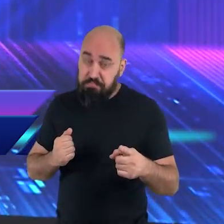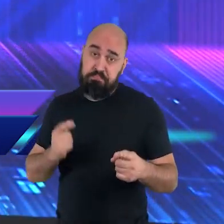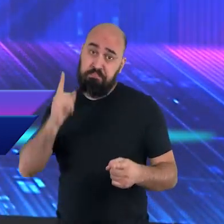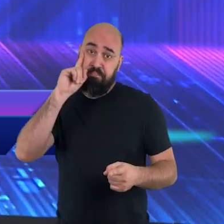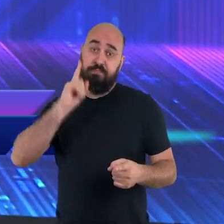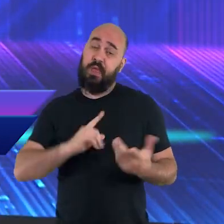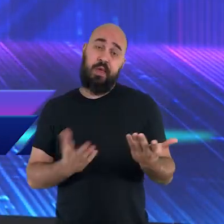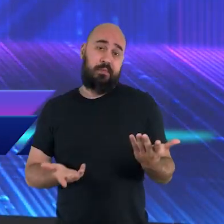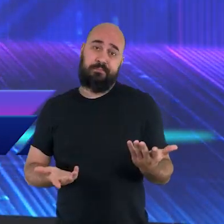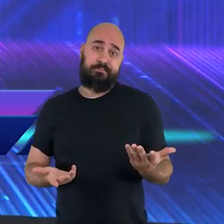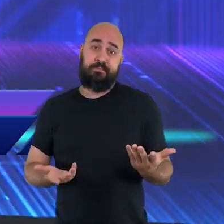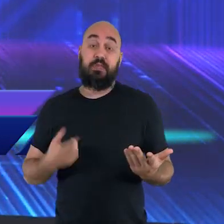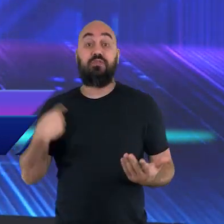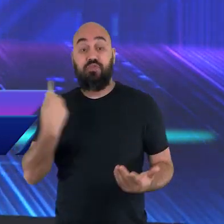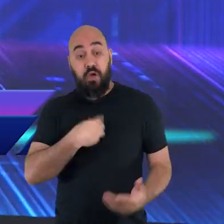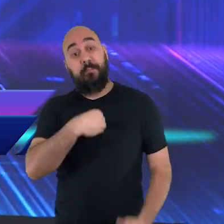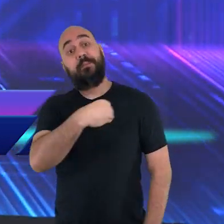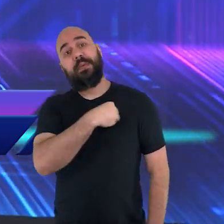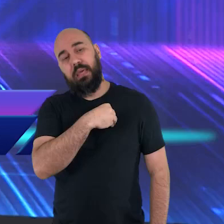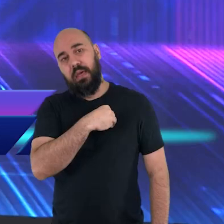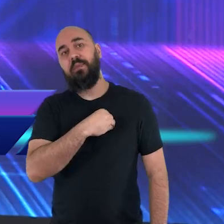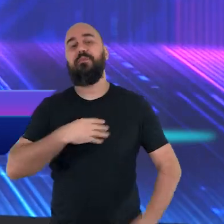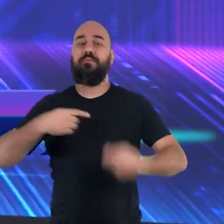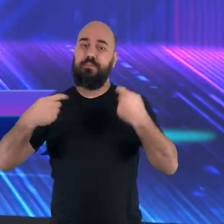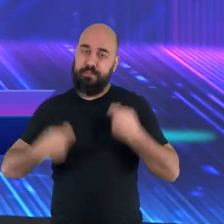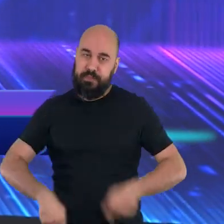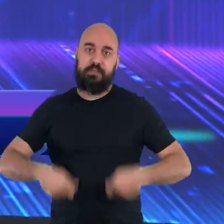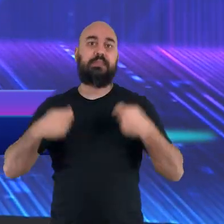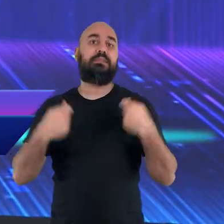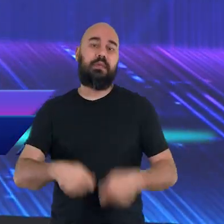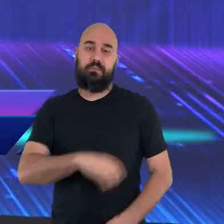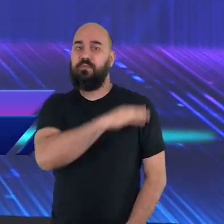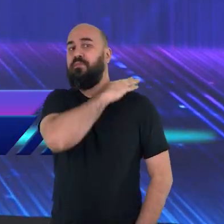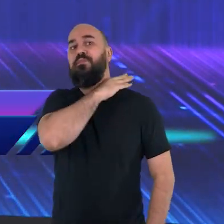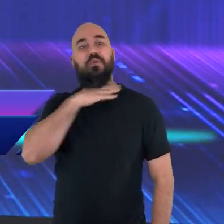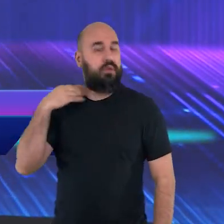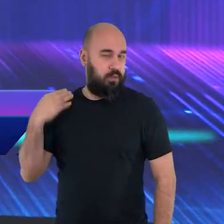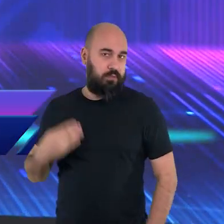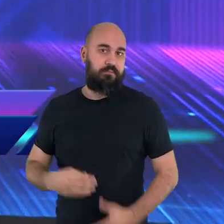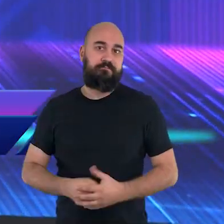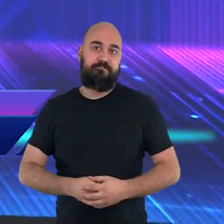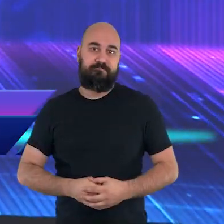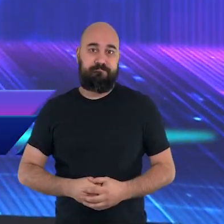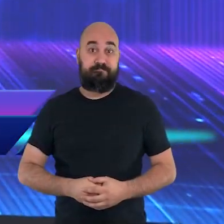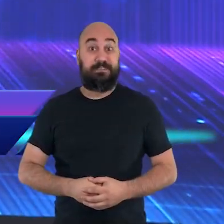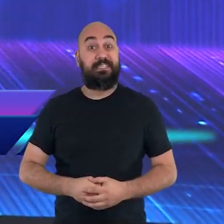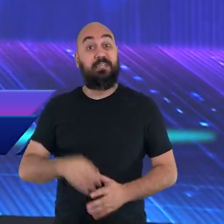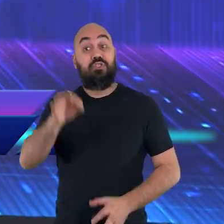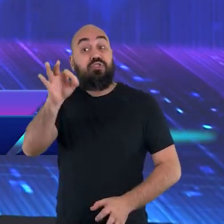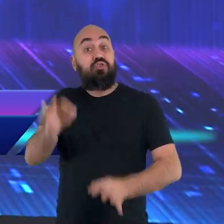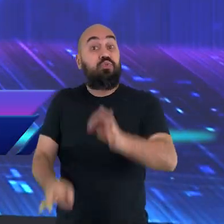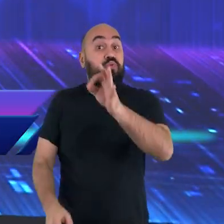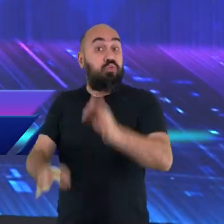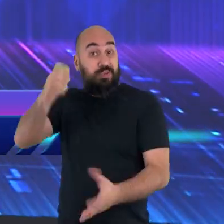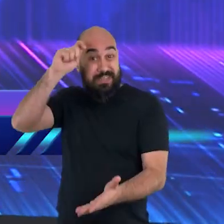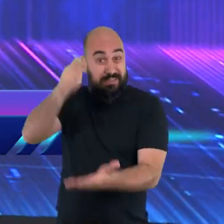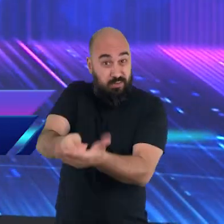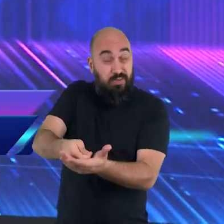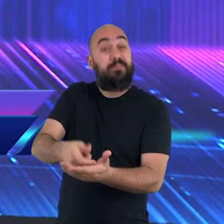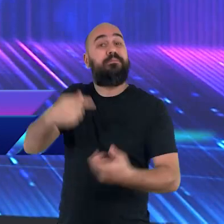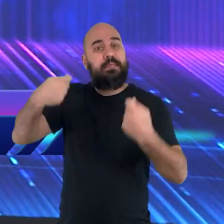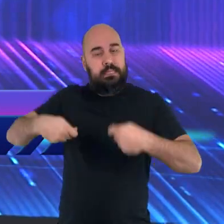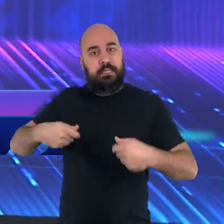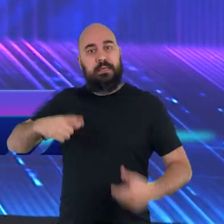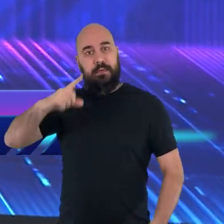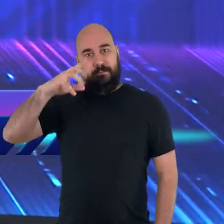todos deveremos ser julgados. Esse juízo divino virá, acometerá todos os